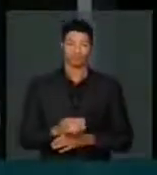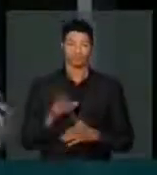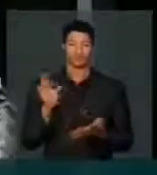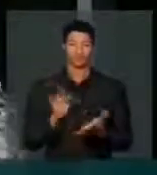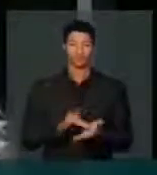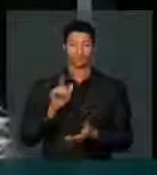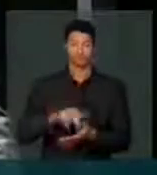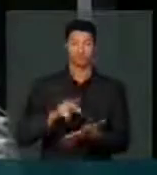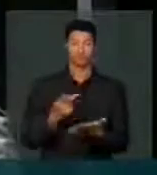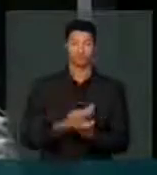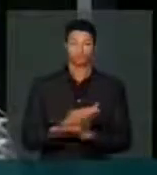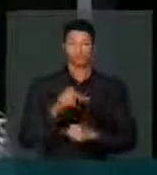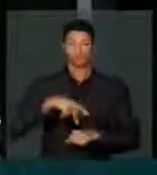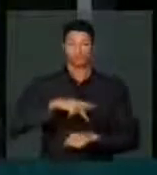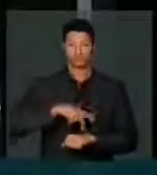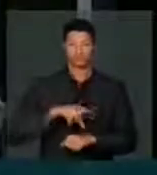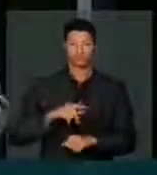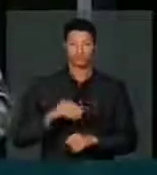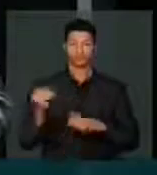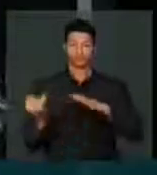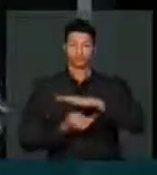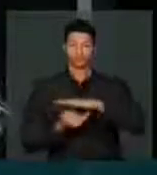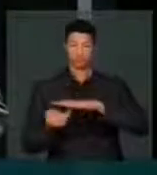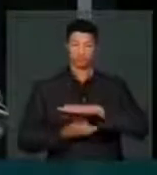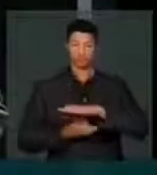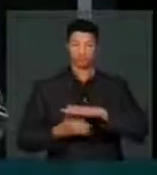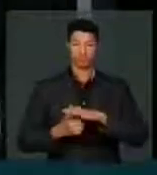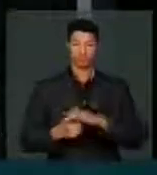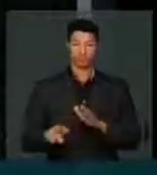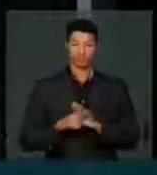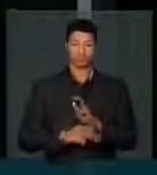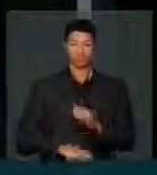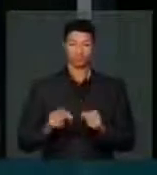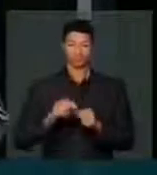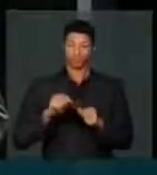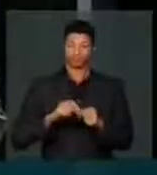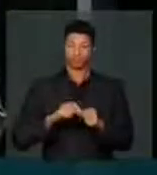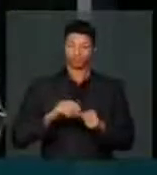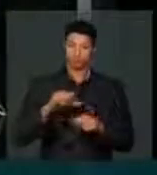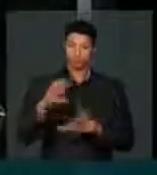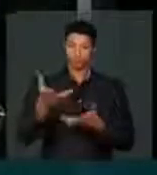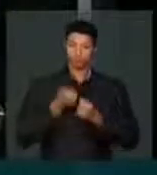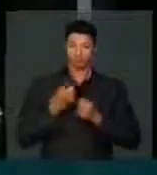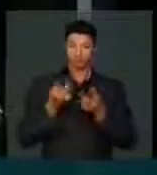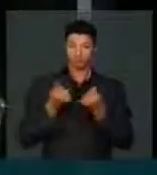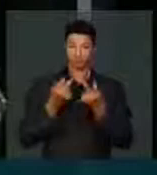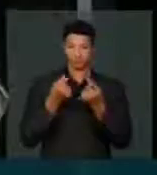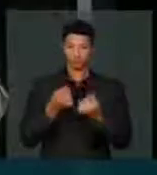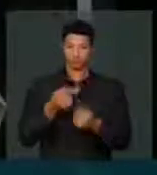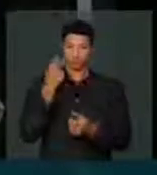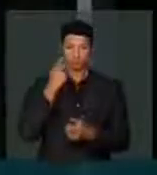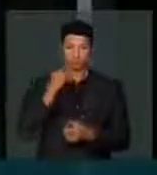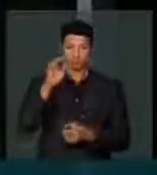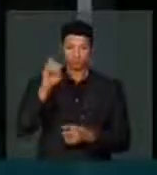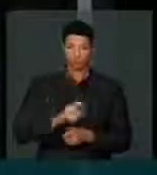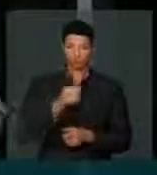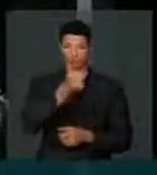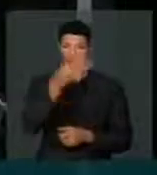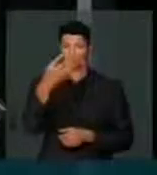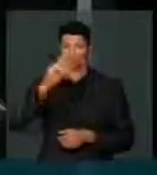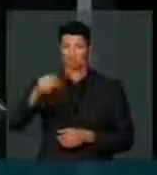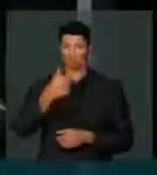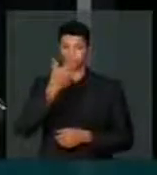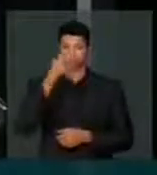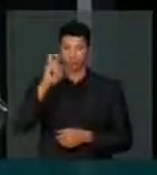Literalmente, isso que ocorre no país. As instituições financeiras fazem a captação de recursos a uma taxa de 14